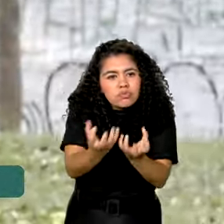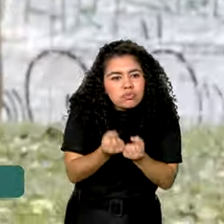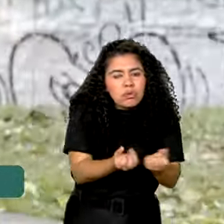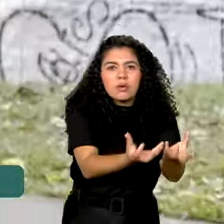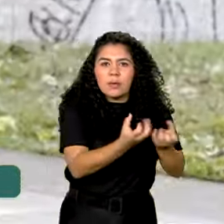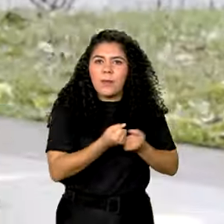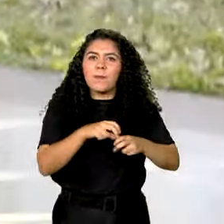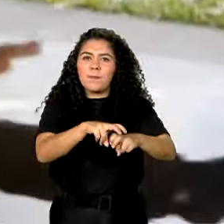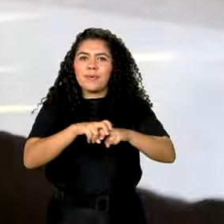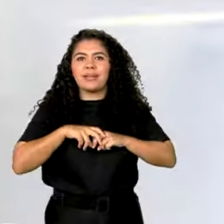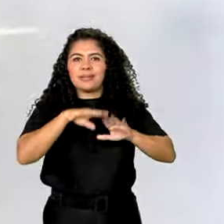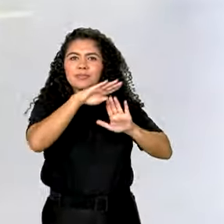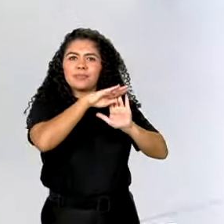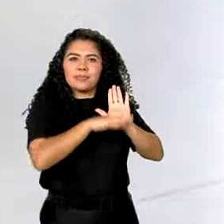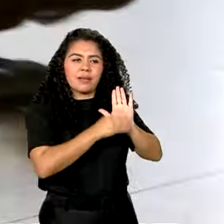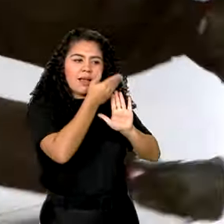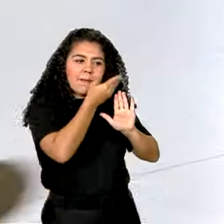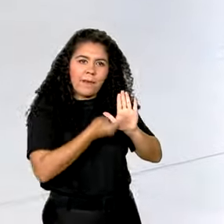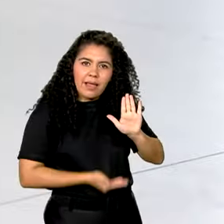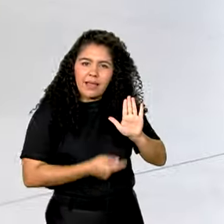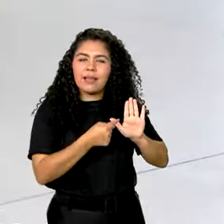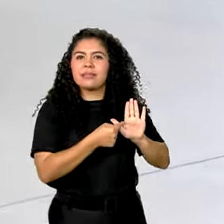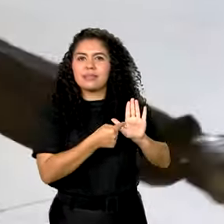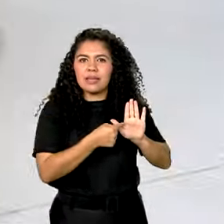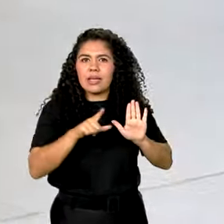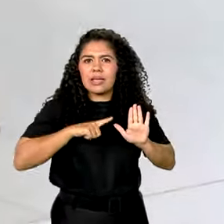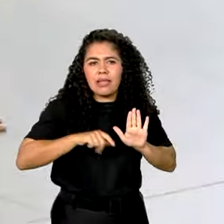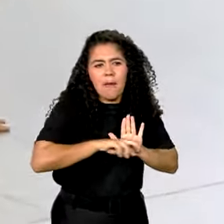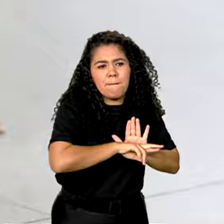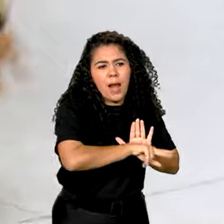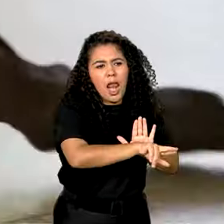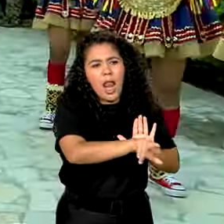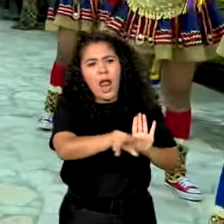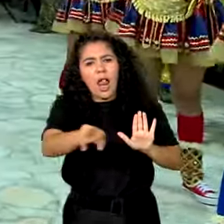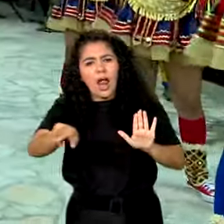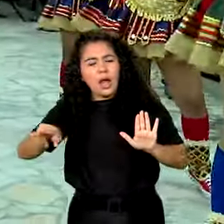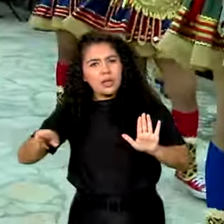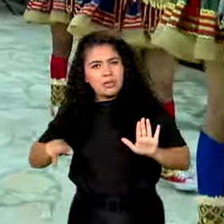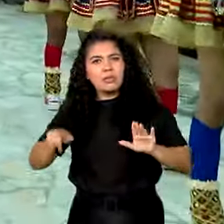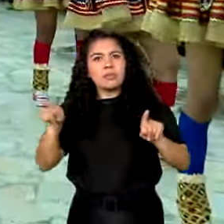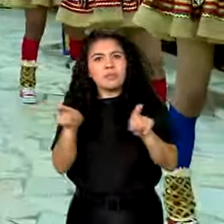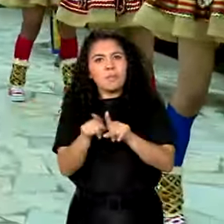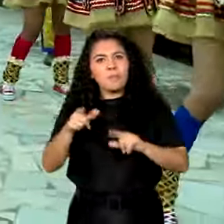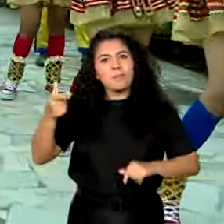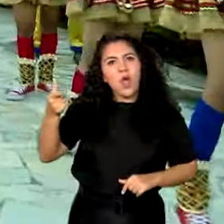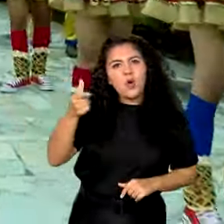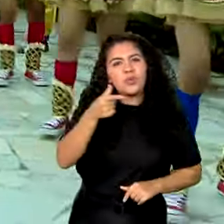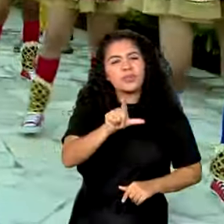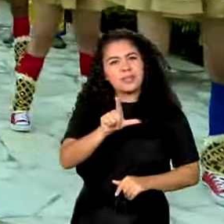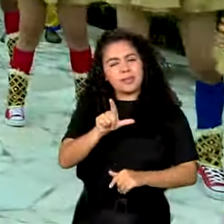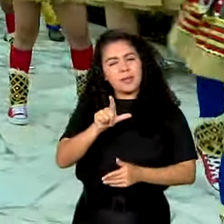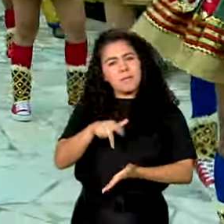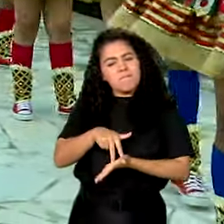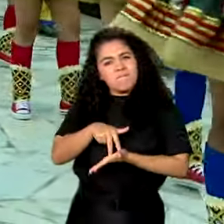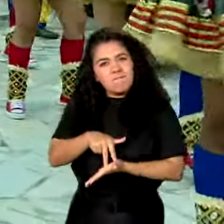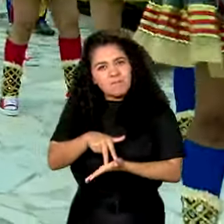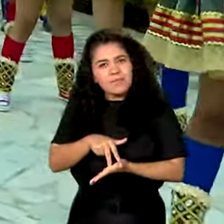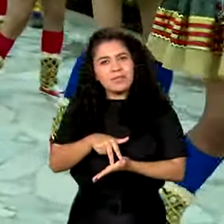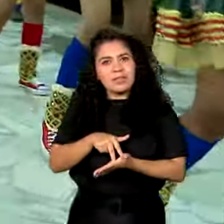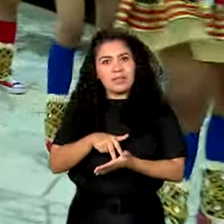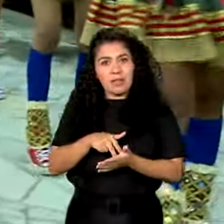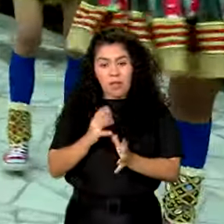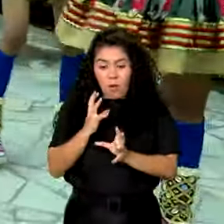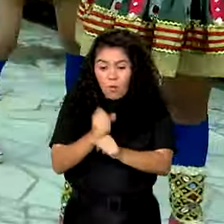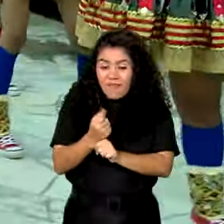viva pela sua capilaridade, pela sua fortaleza de conseguir resistir ao tempo, 20